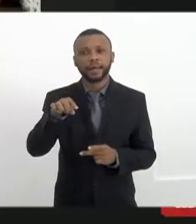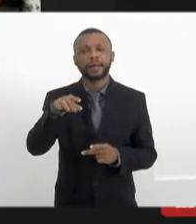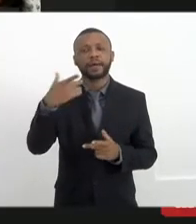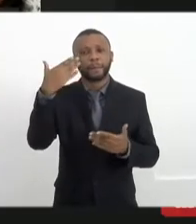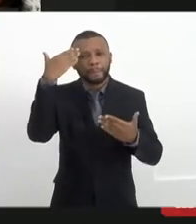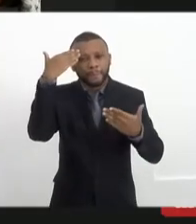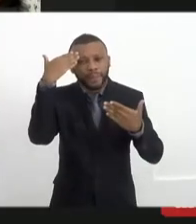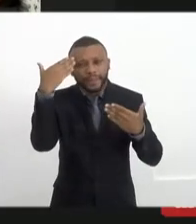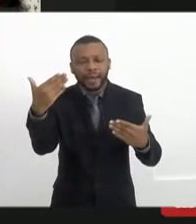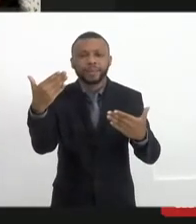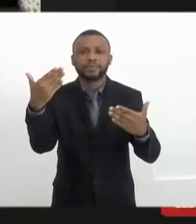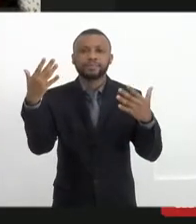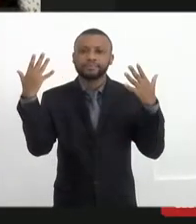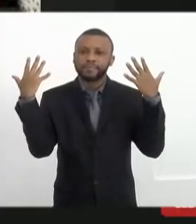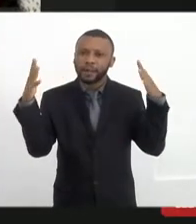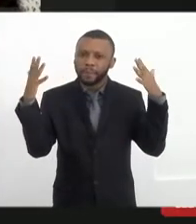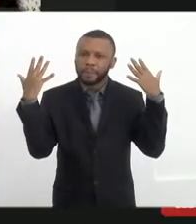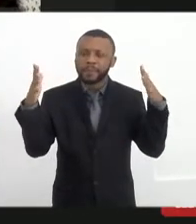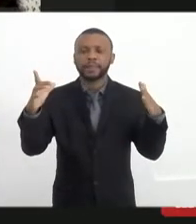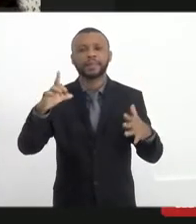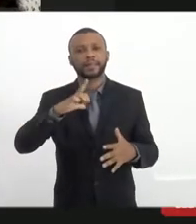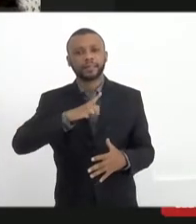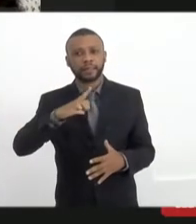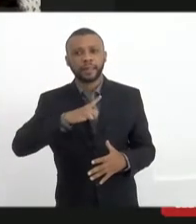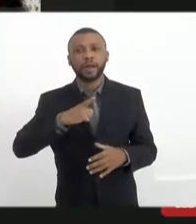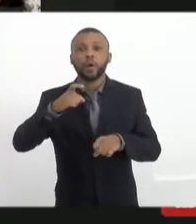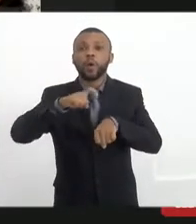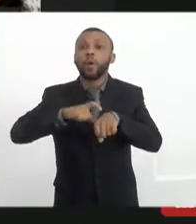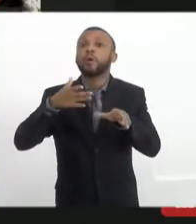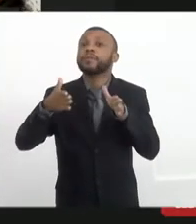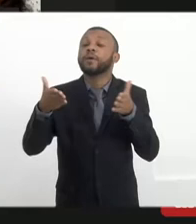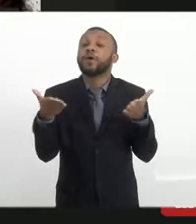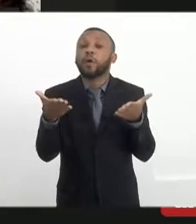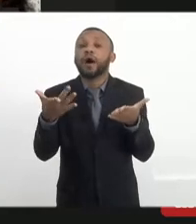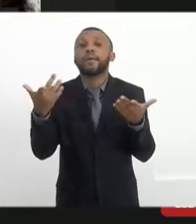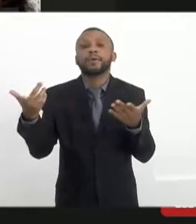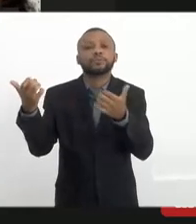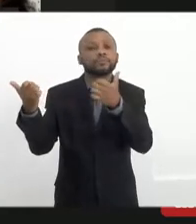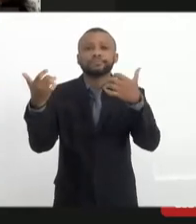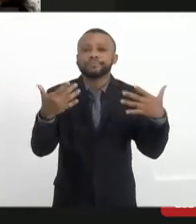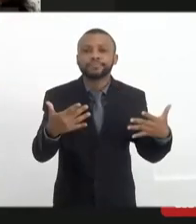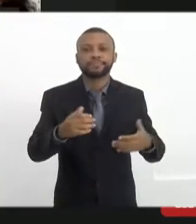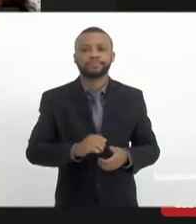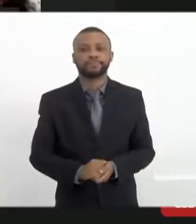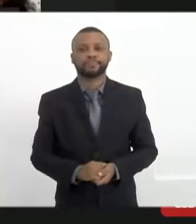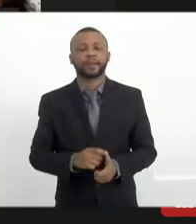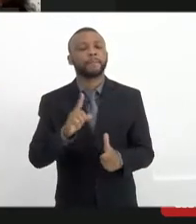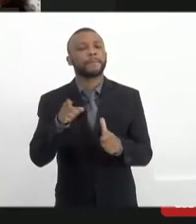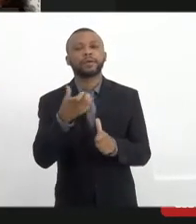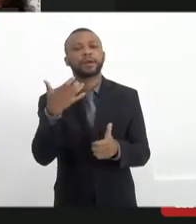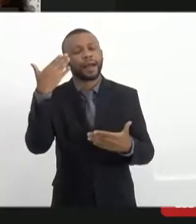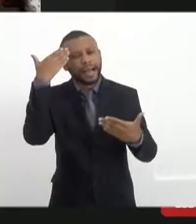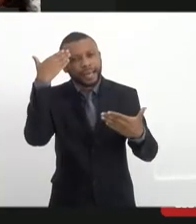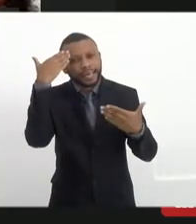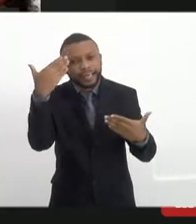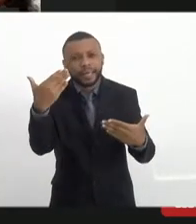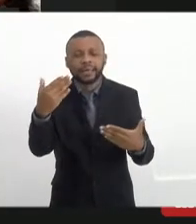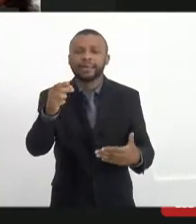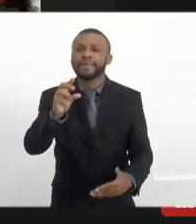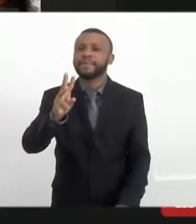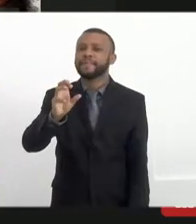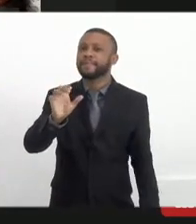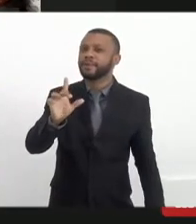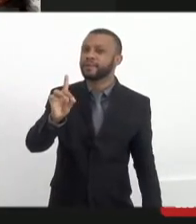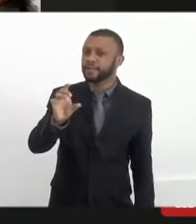presença. Você tem o tempo agora para a sua manifestação. Quero agradecer, Valdeque, pelo seu